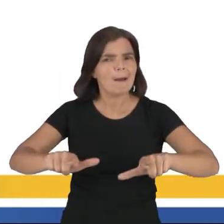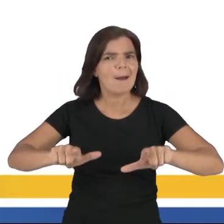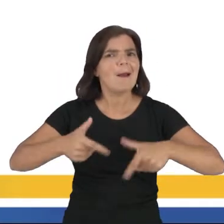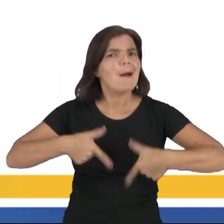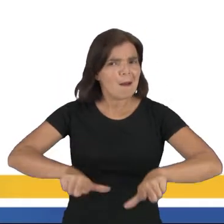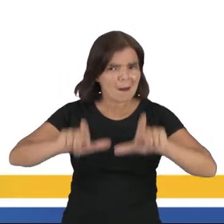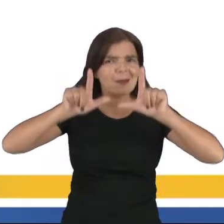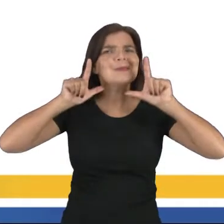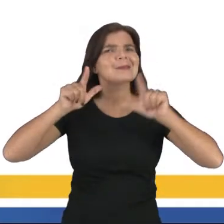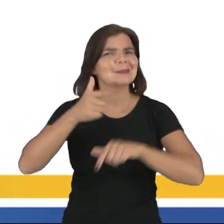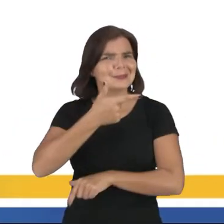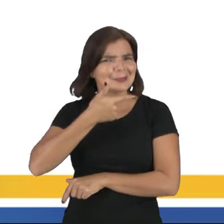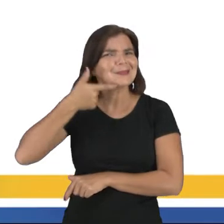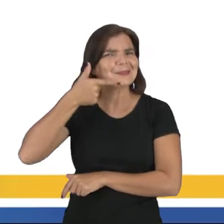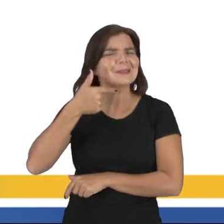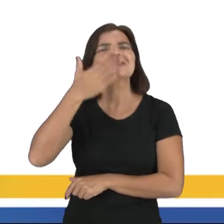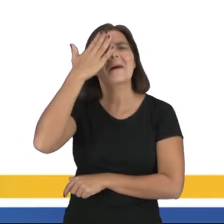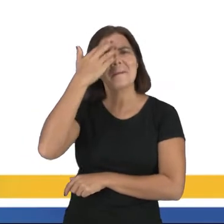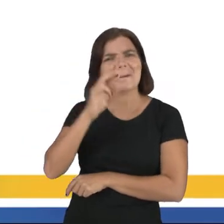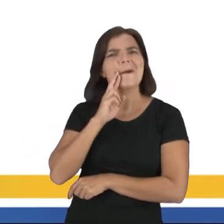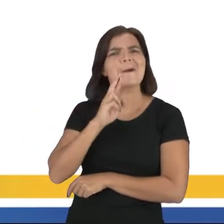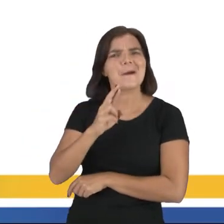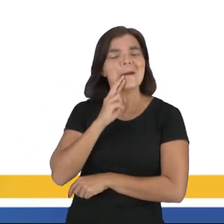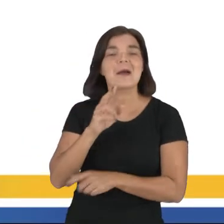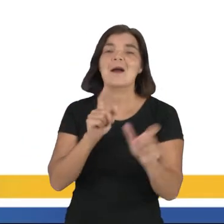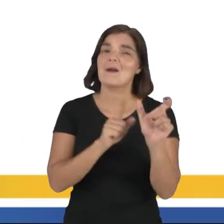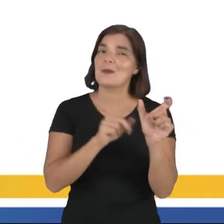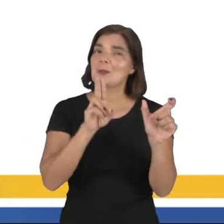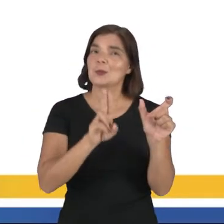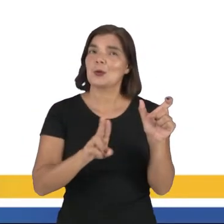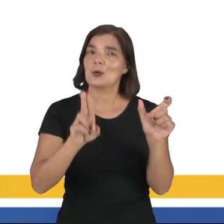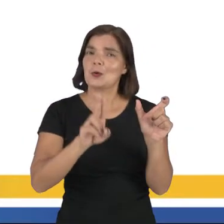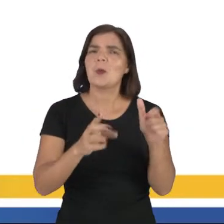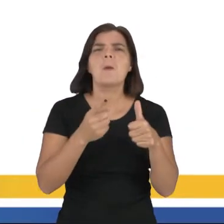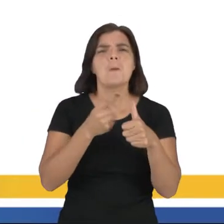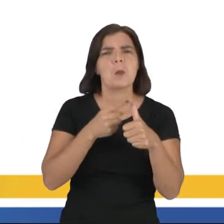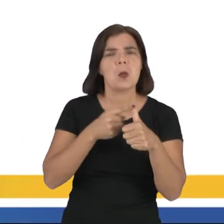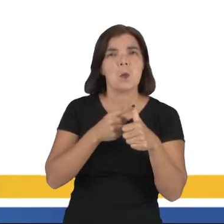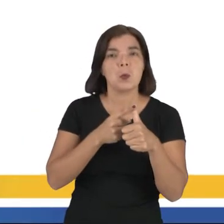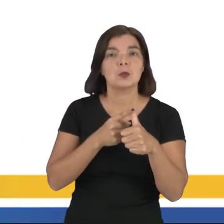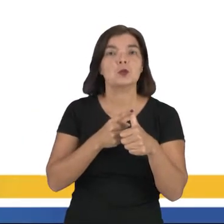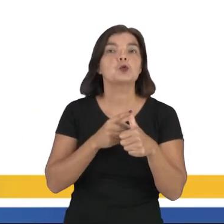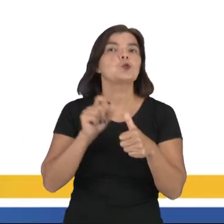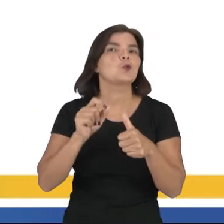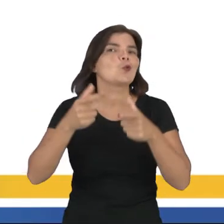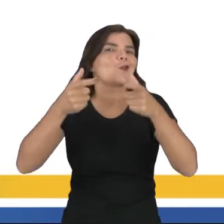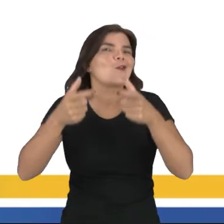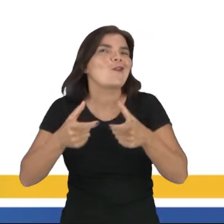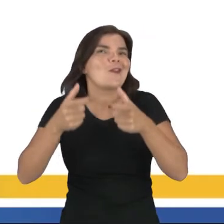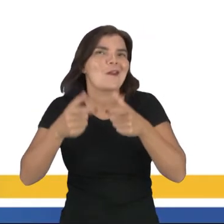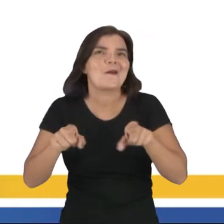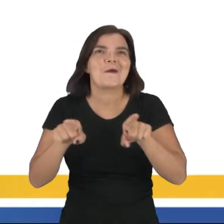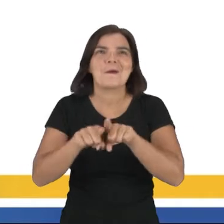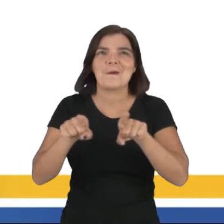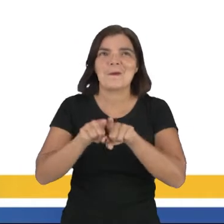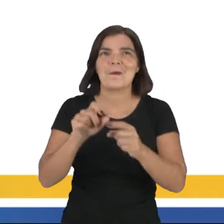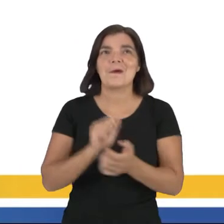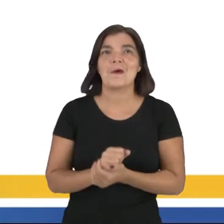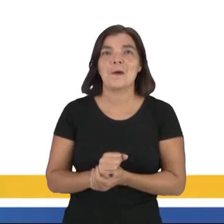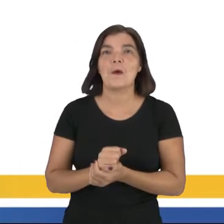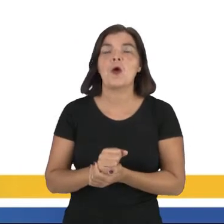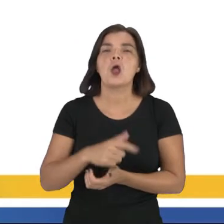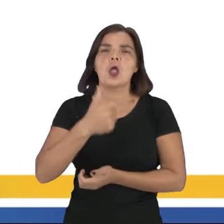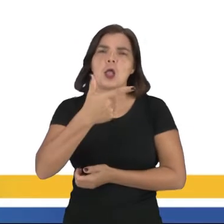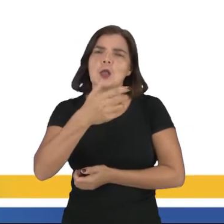Você saberia responder? Essa palavra foi utilizada pela primeira vez em um evento, Contágios Média,